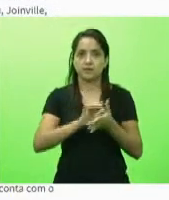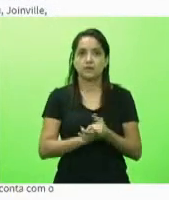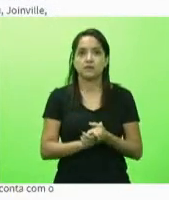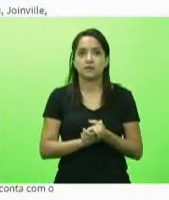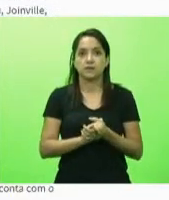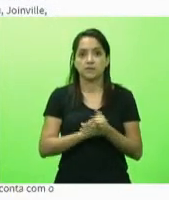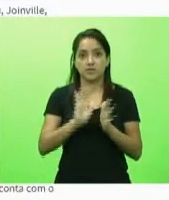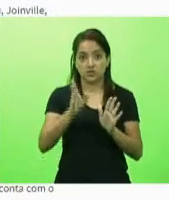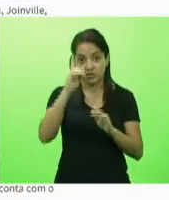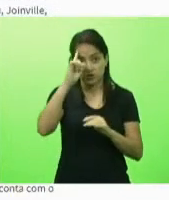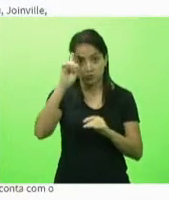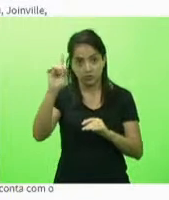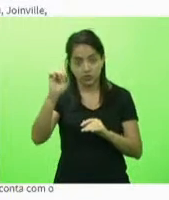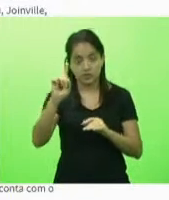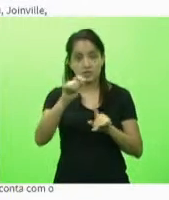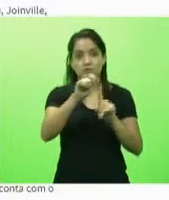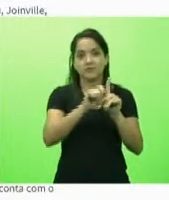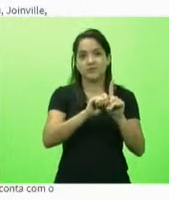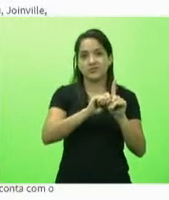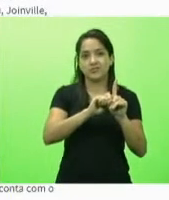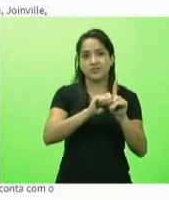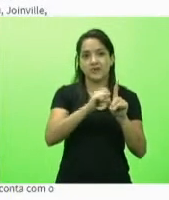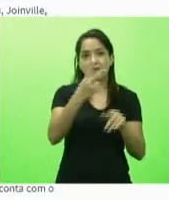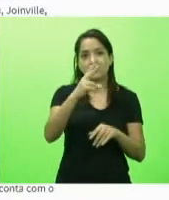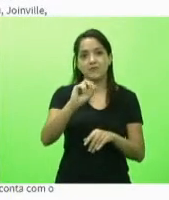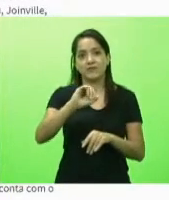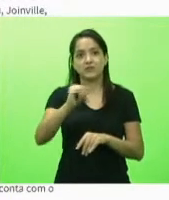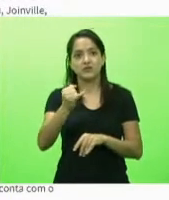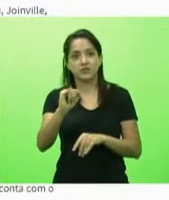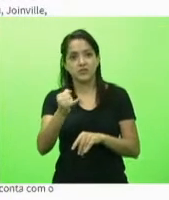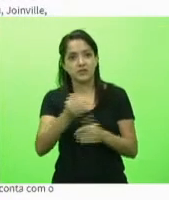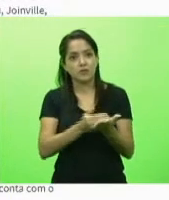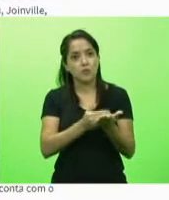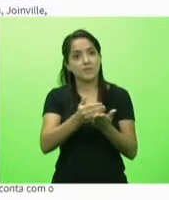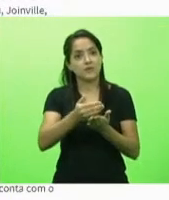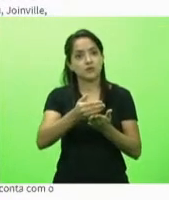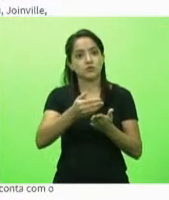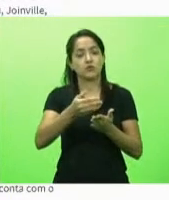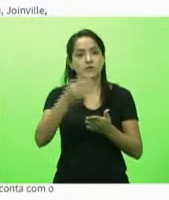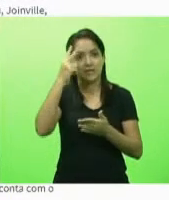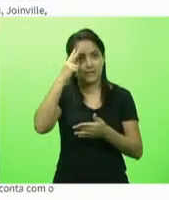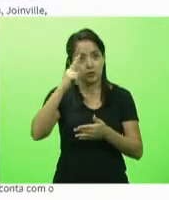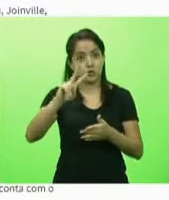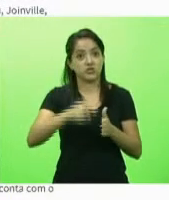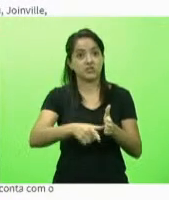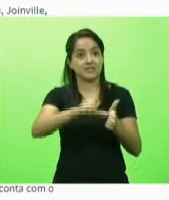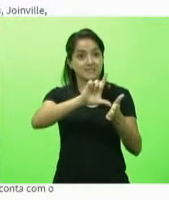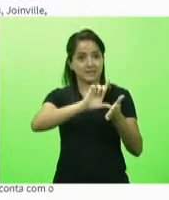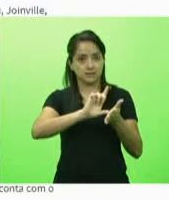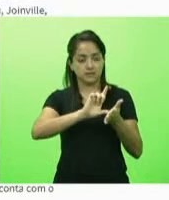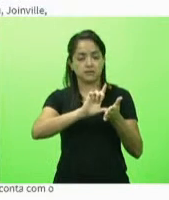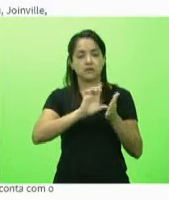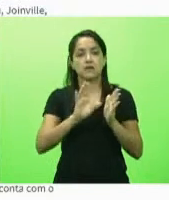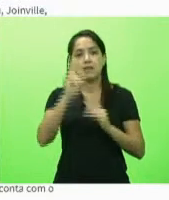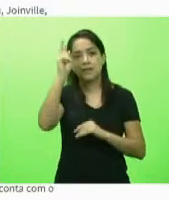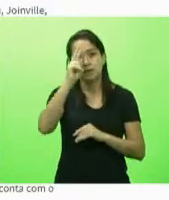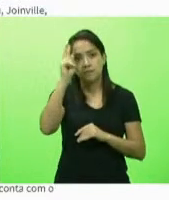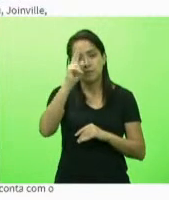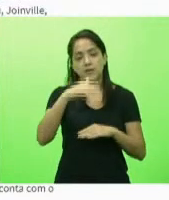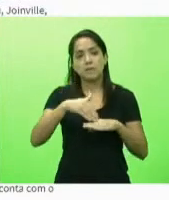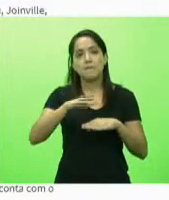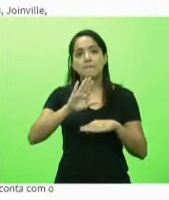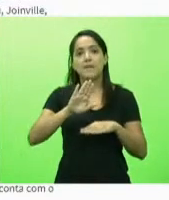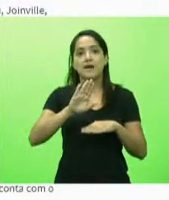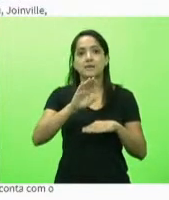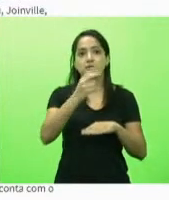prevista de 20 de janeiro e nós acabamos iniciando dois dias antes lembrando que Santa Catarina tem mais de 1.200